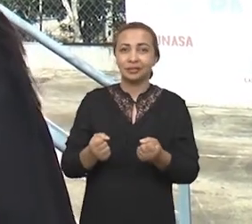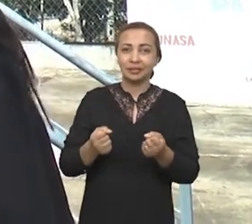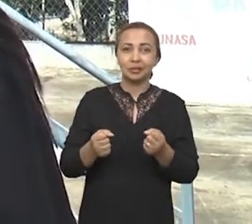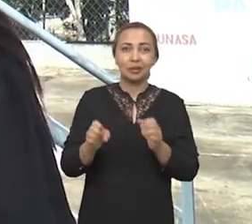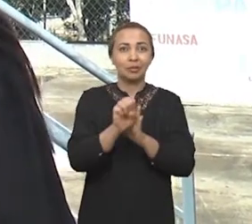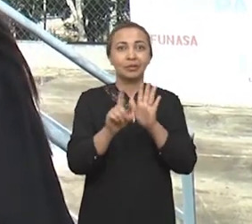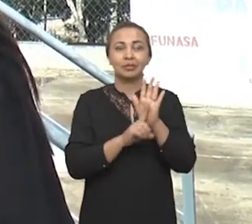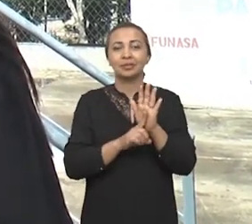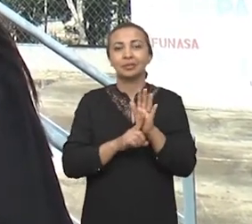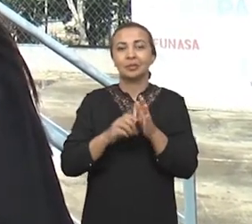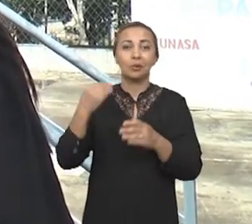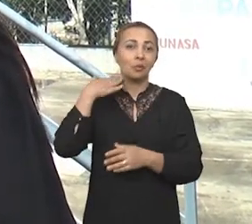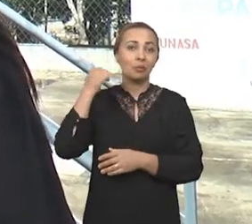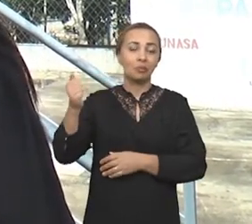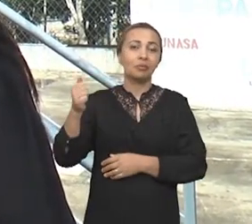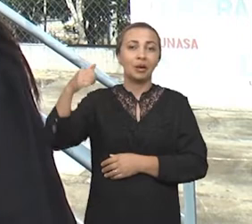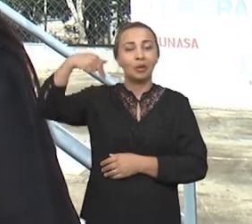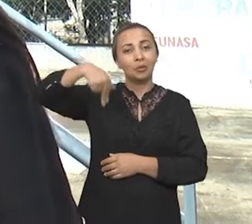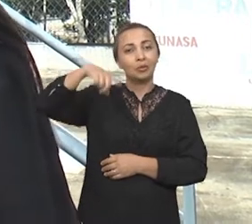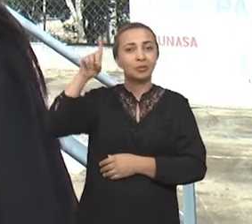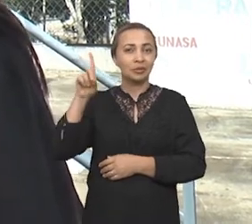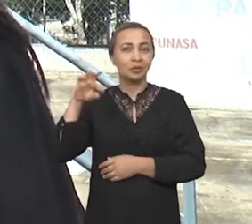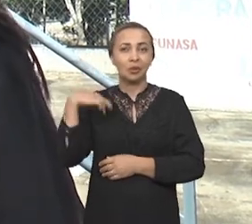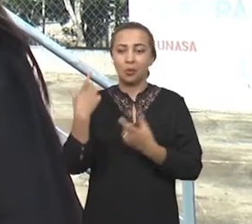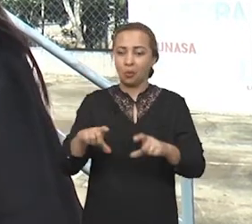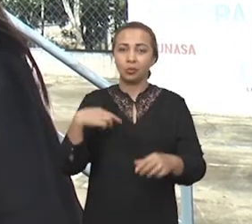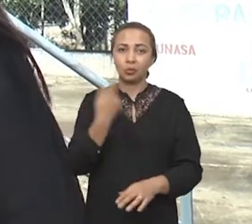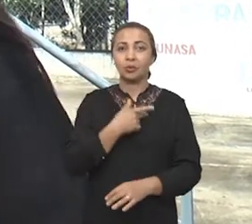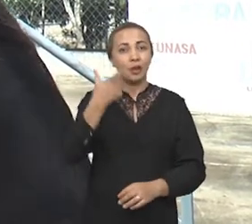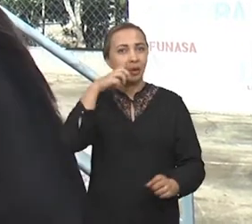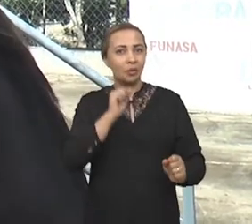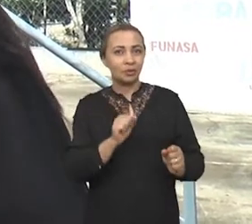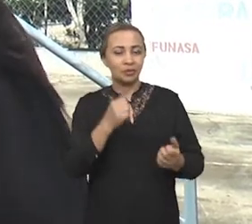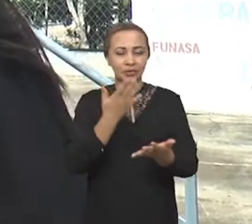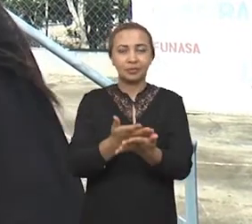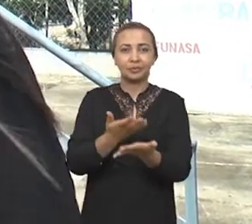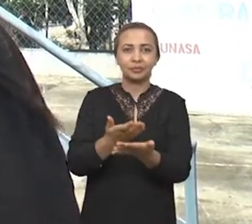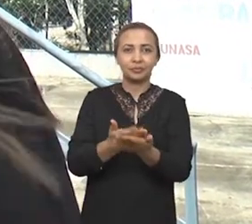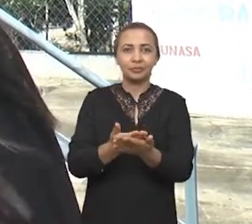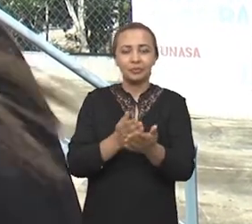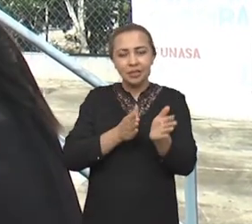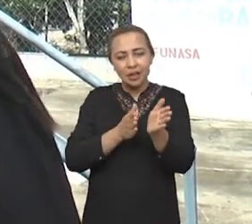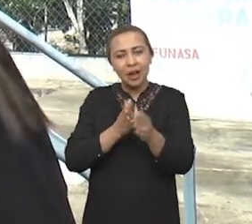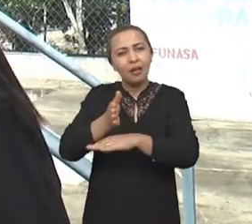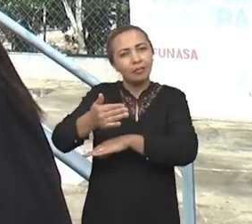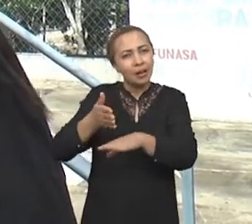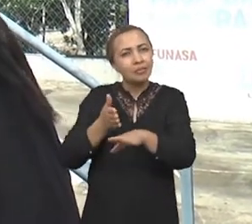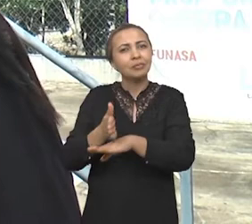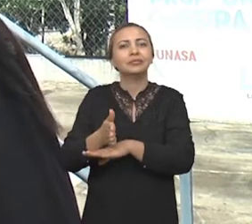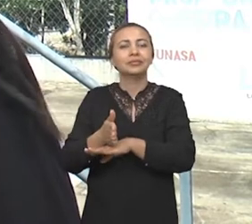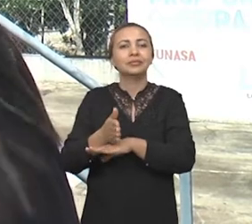último edital do Banco do Nordeste, onde a gente vai conseguir, vai estudar a viabilidade